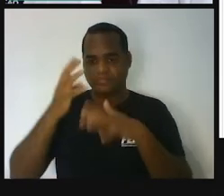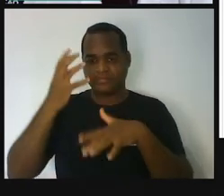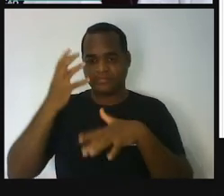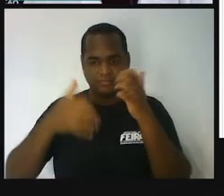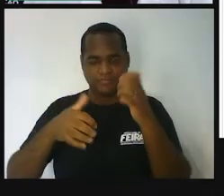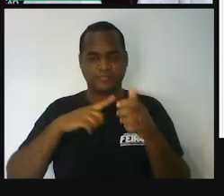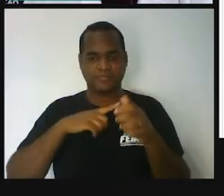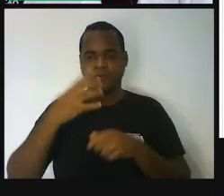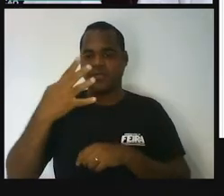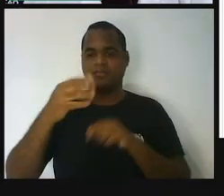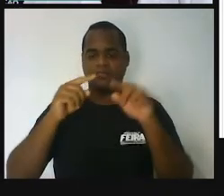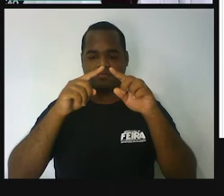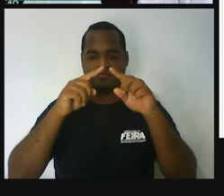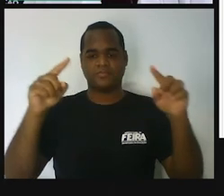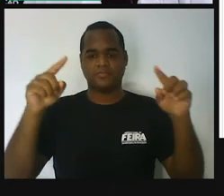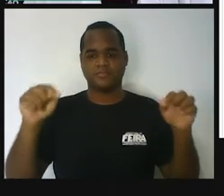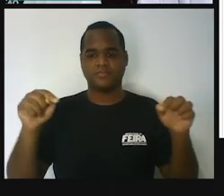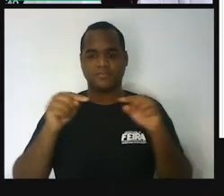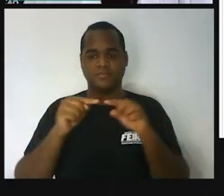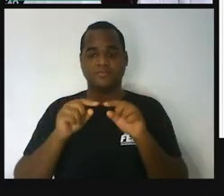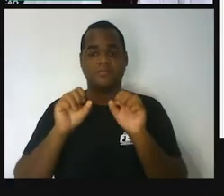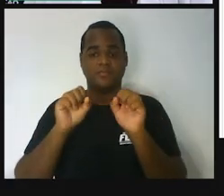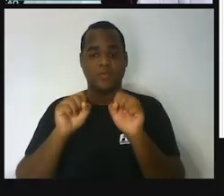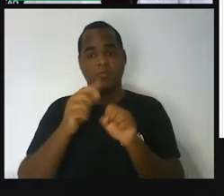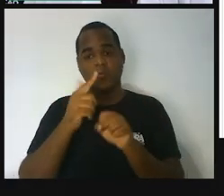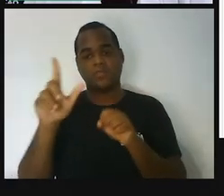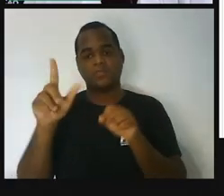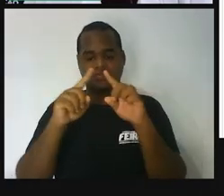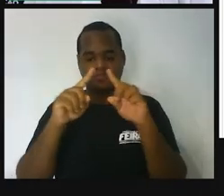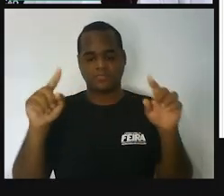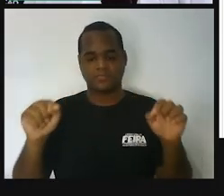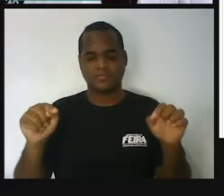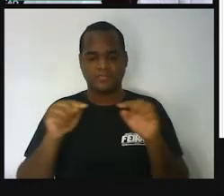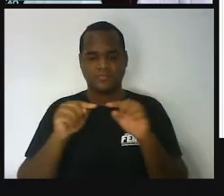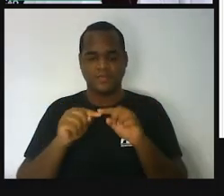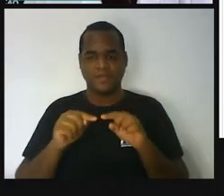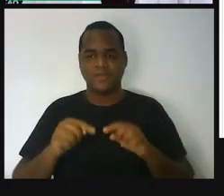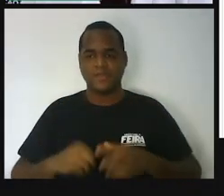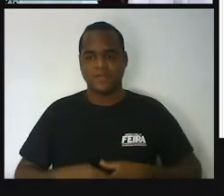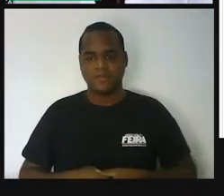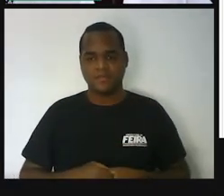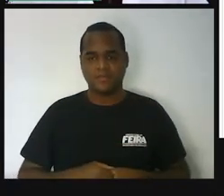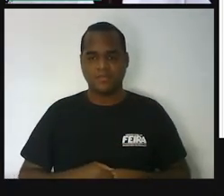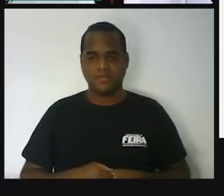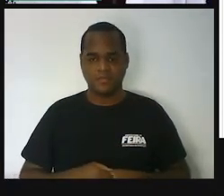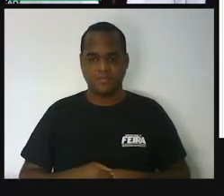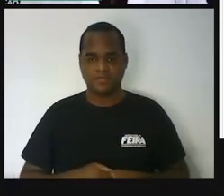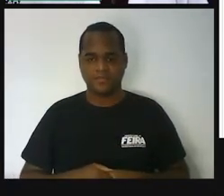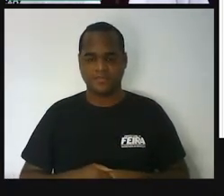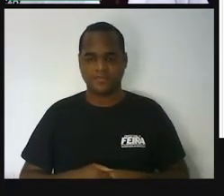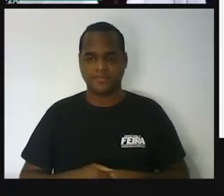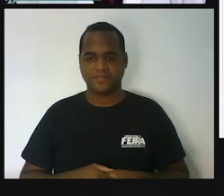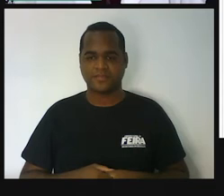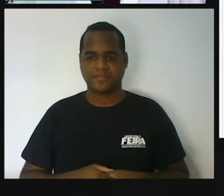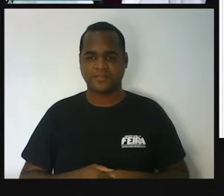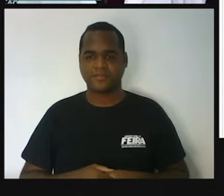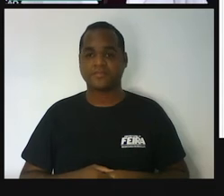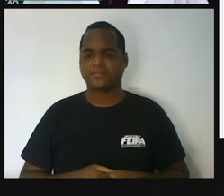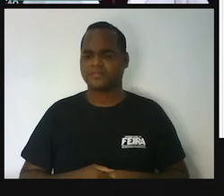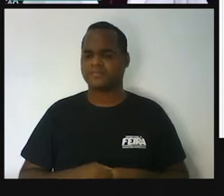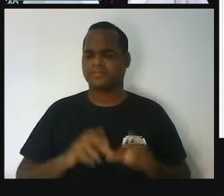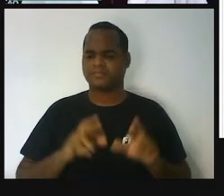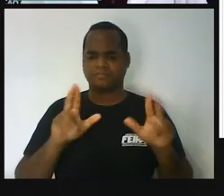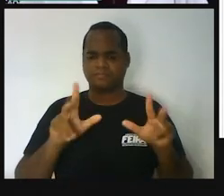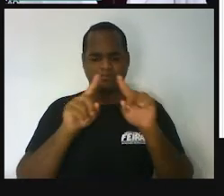quadrado ou retângulo. Mas qual é a diferença de quadrado e retângulo?